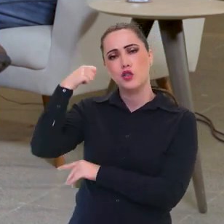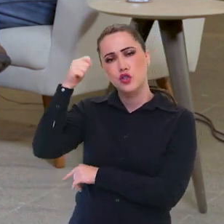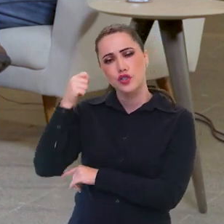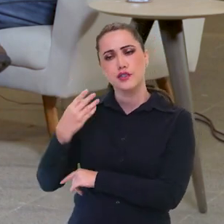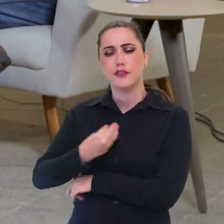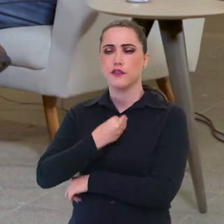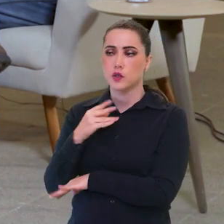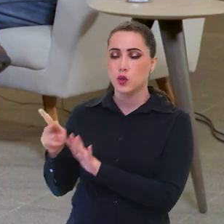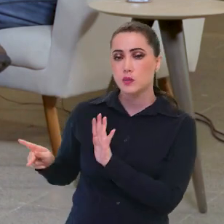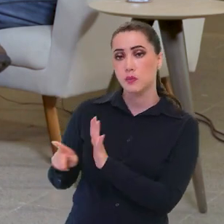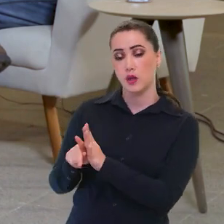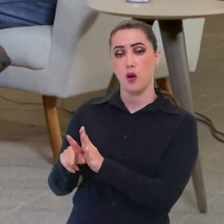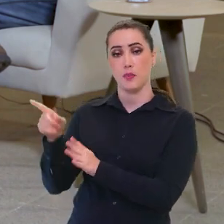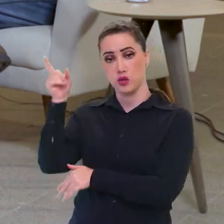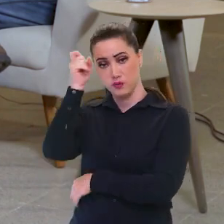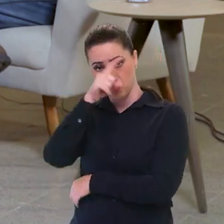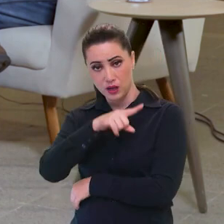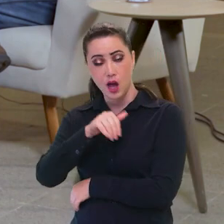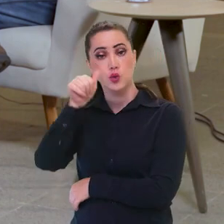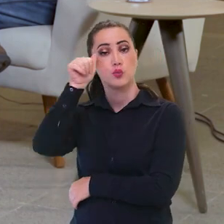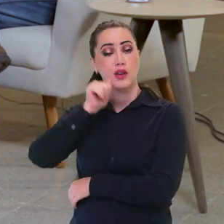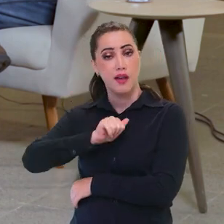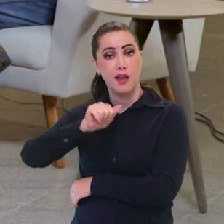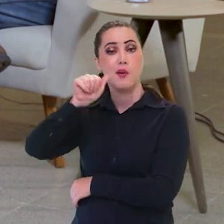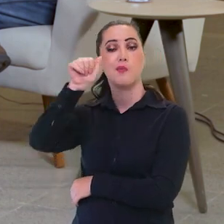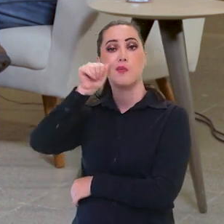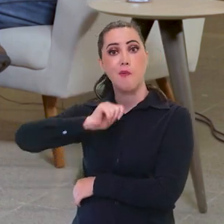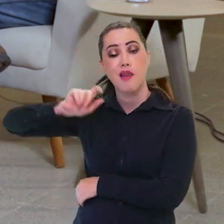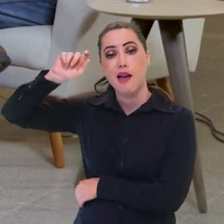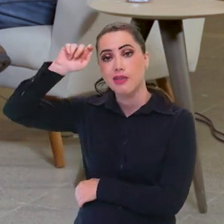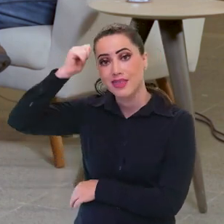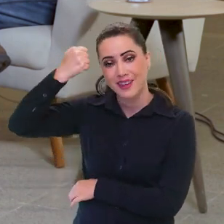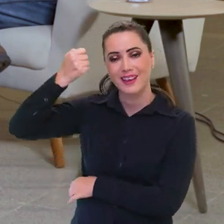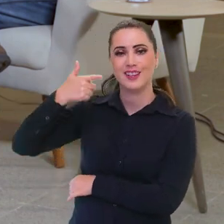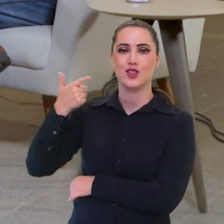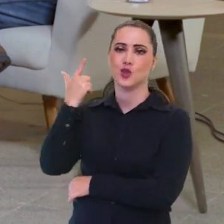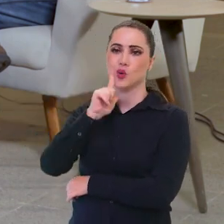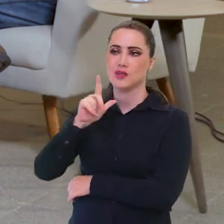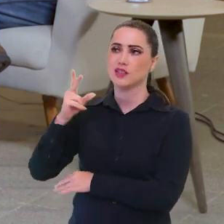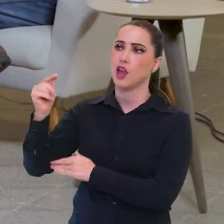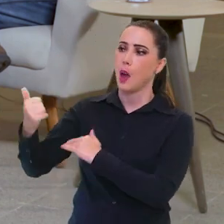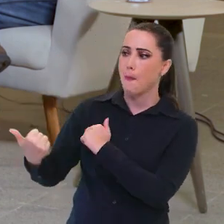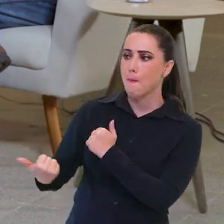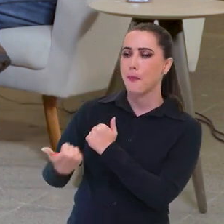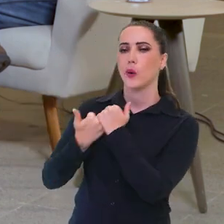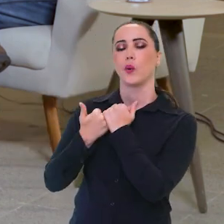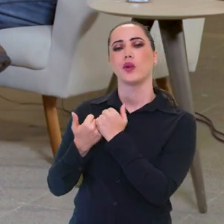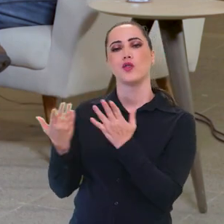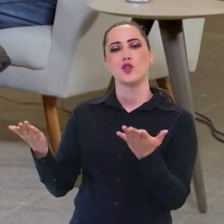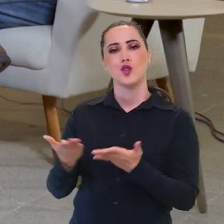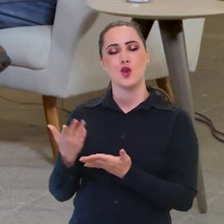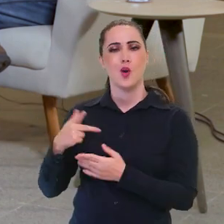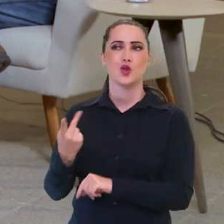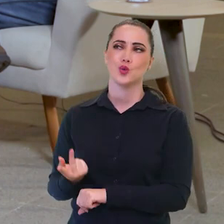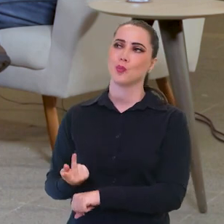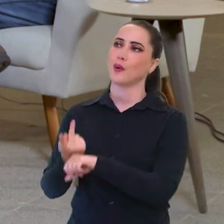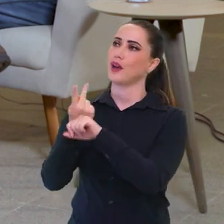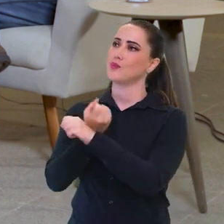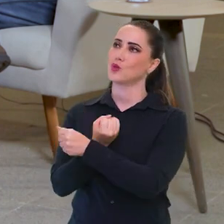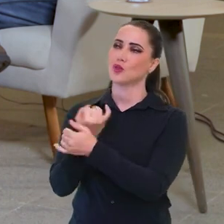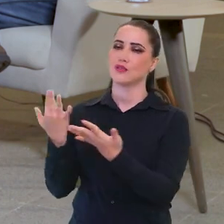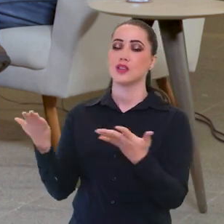as dificuldades como mulher, como mulher negra, né? De conseguir patrocínio, recurso. E, olha, hoje,